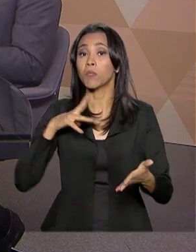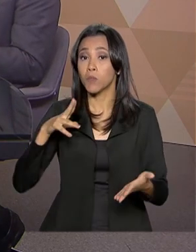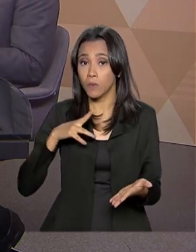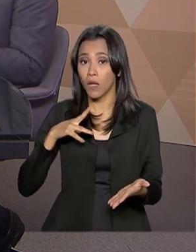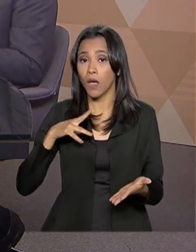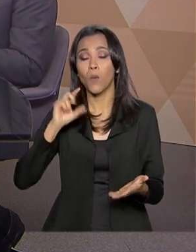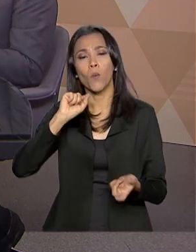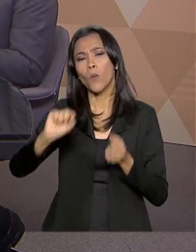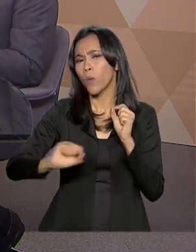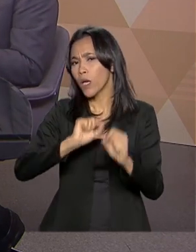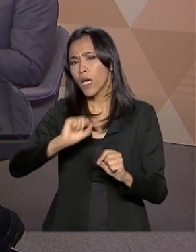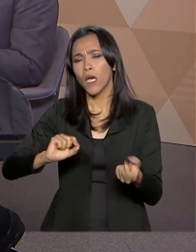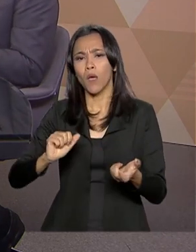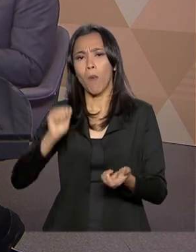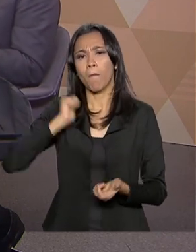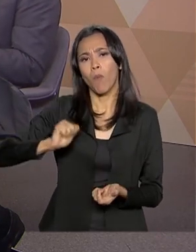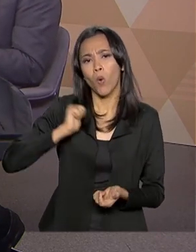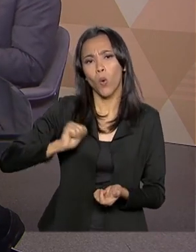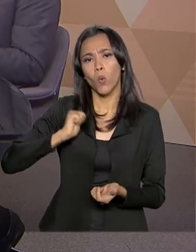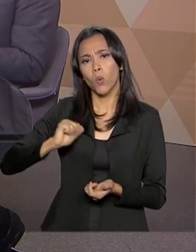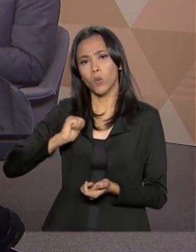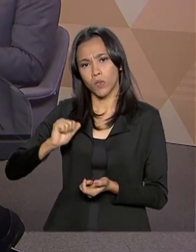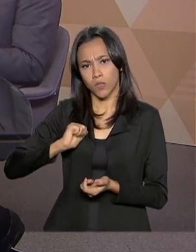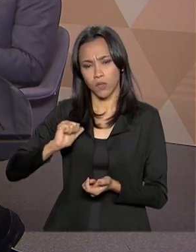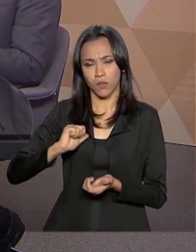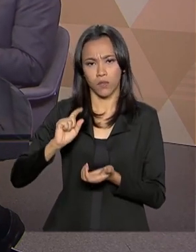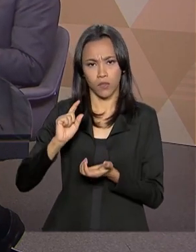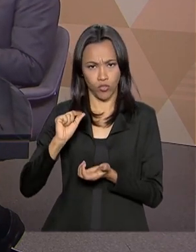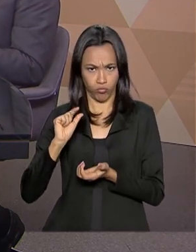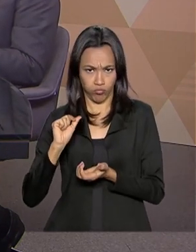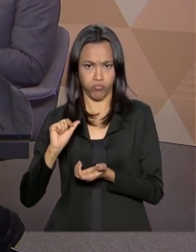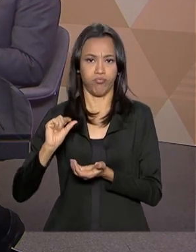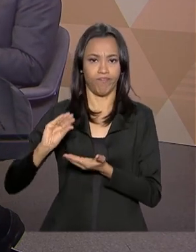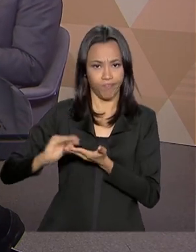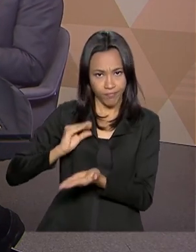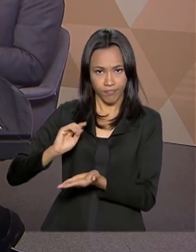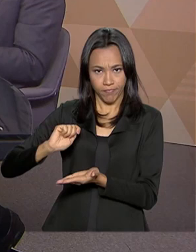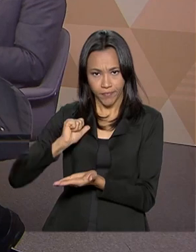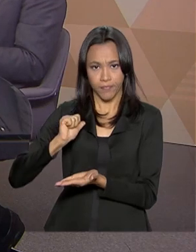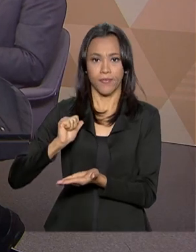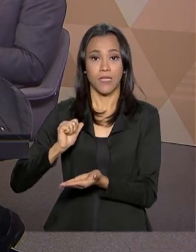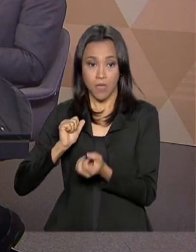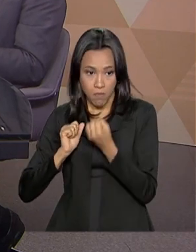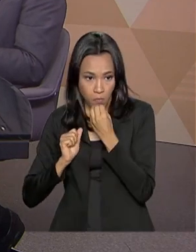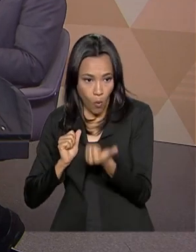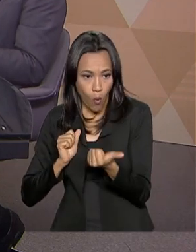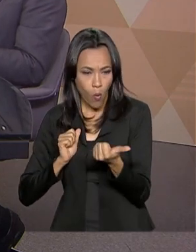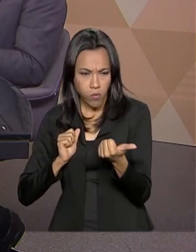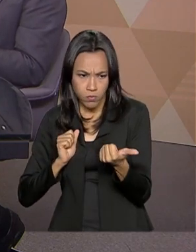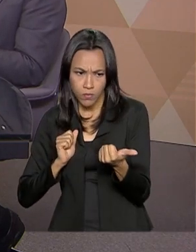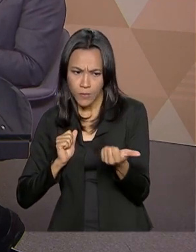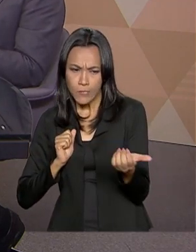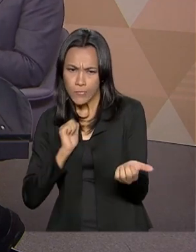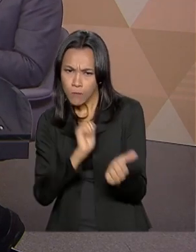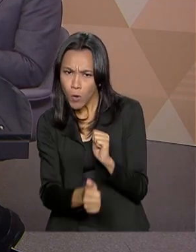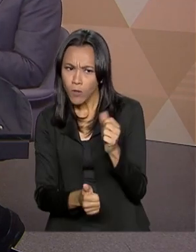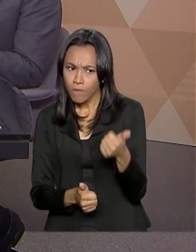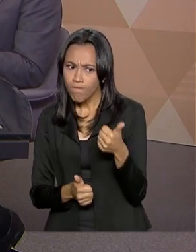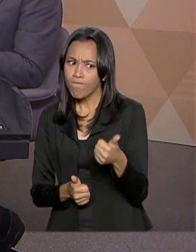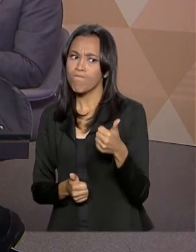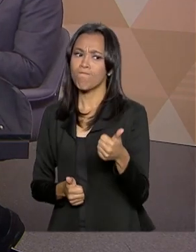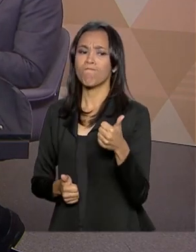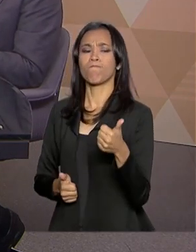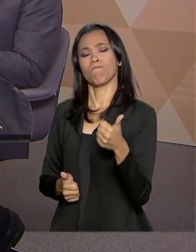de uma Bolsa para os alunos, para os atletas. Os alunos que têm bom rendimento esportivo, que eles possam não pagar